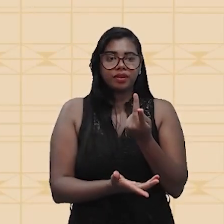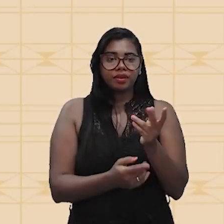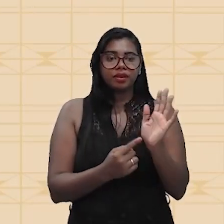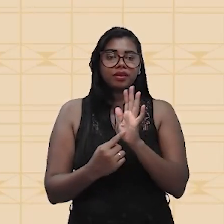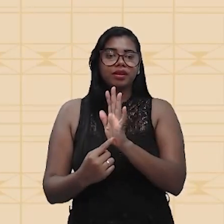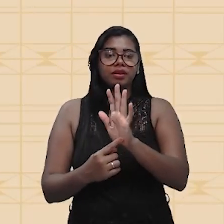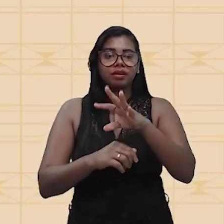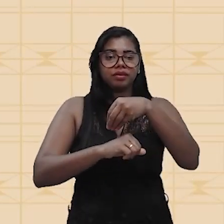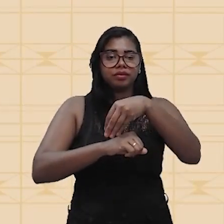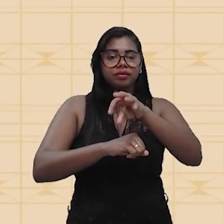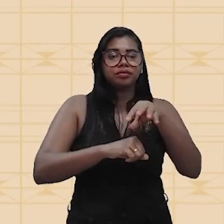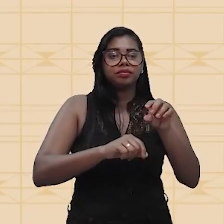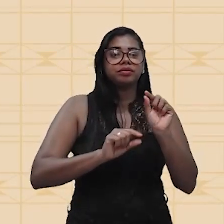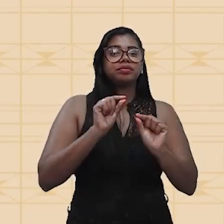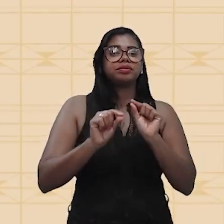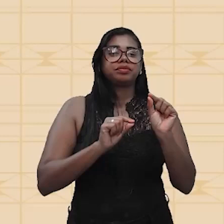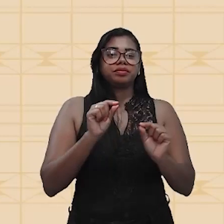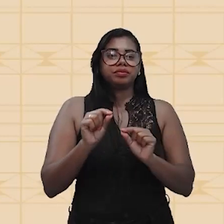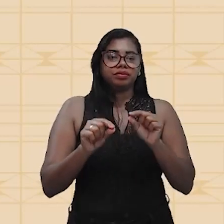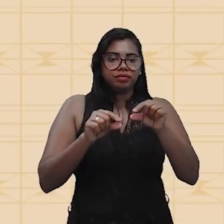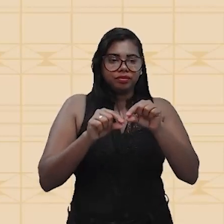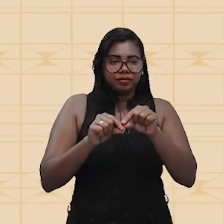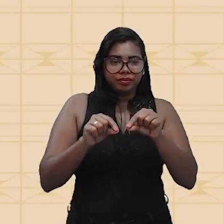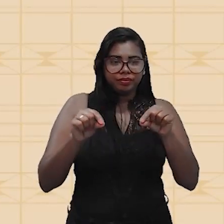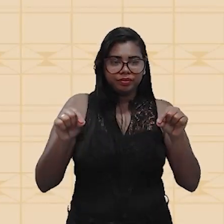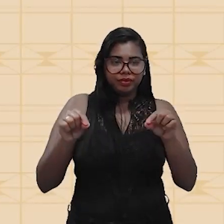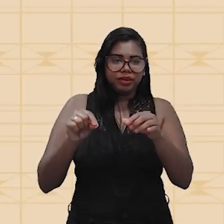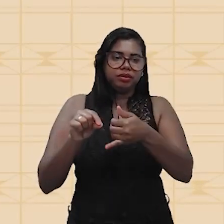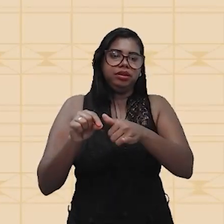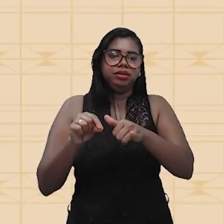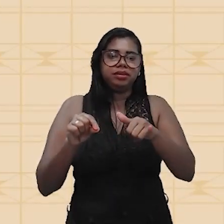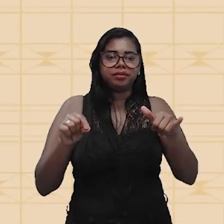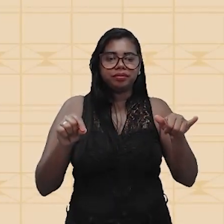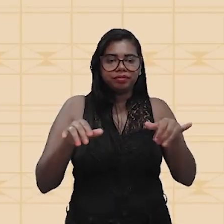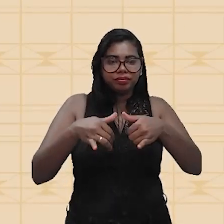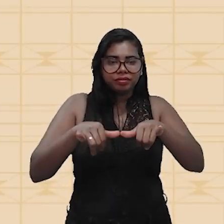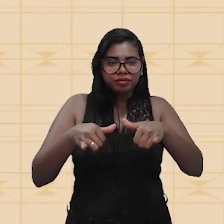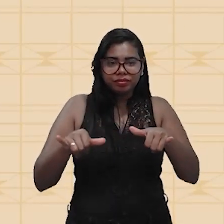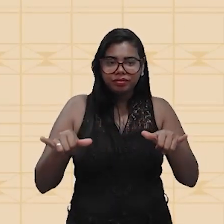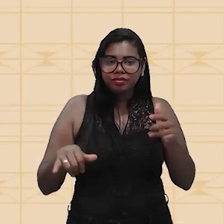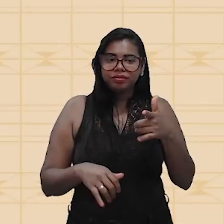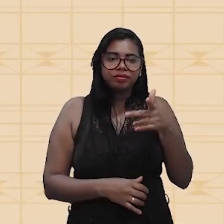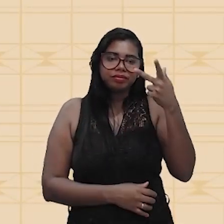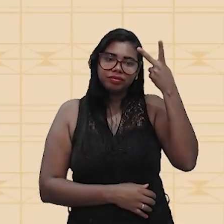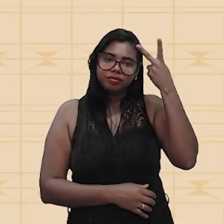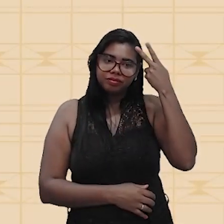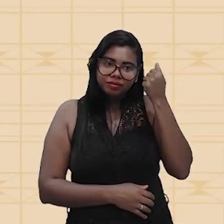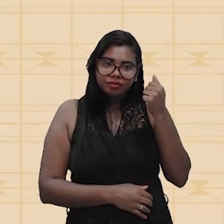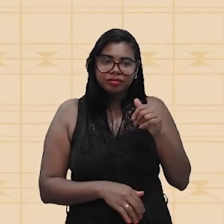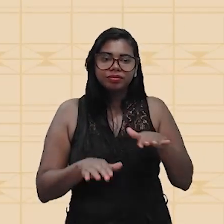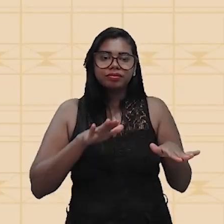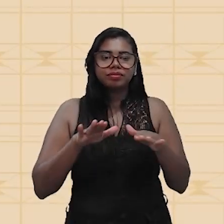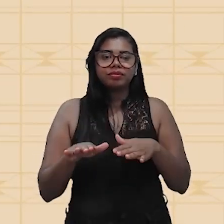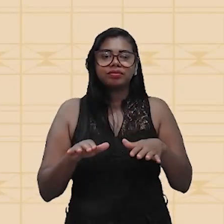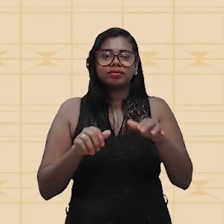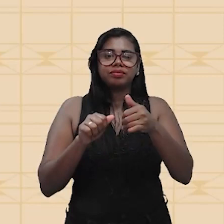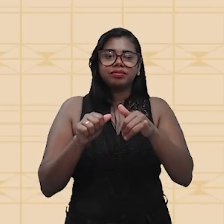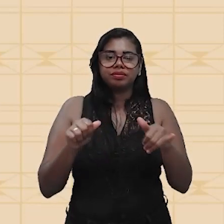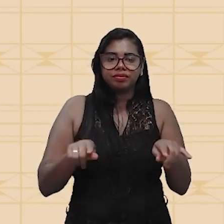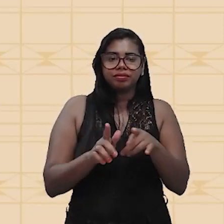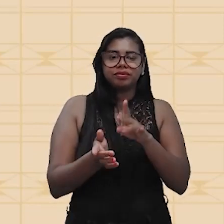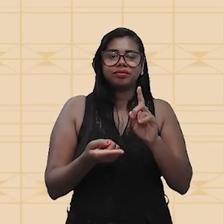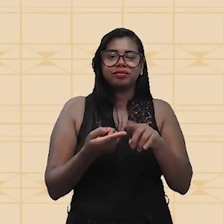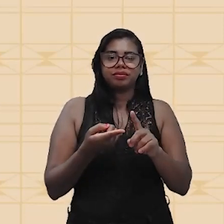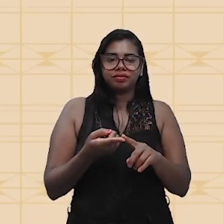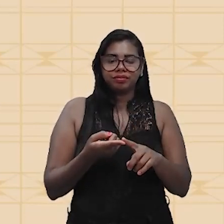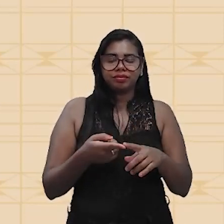que esse sentido da corrente não é o mesmo sentido do movimento dos elétrons. Então, se os elétrons